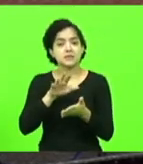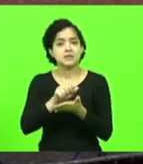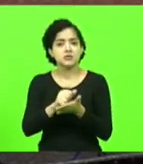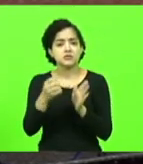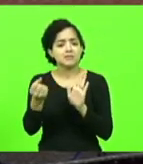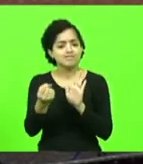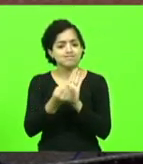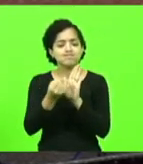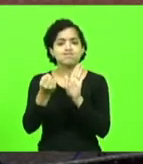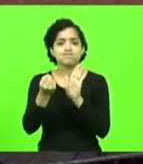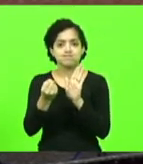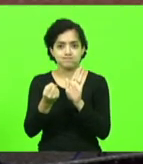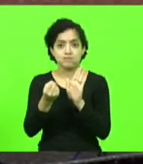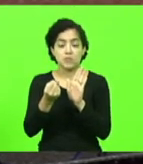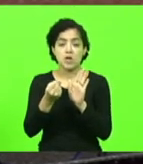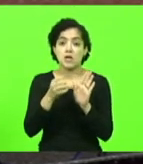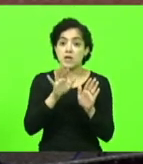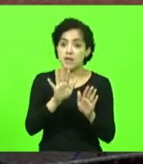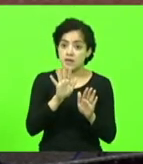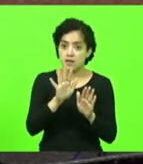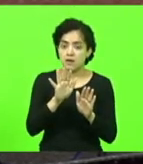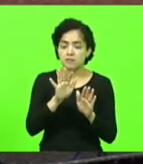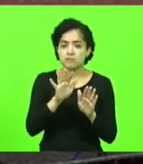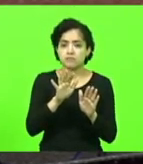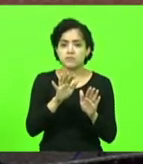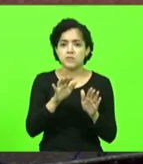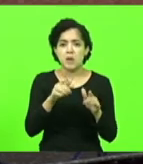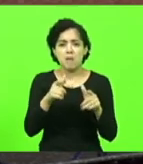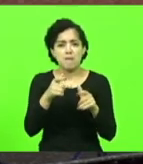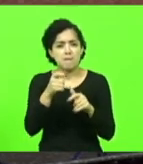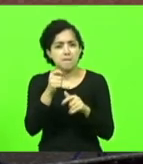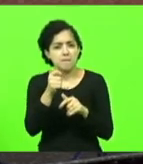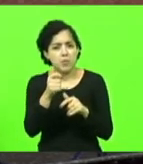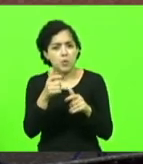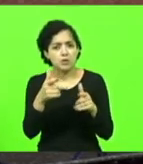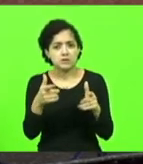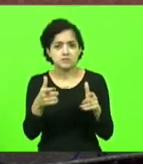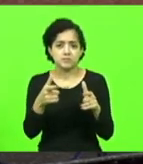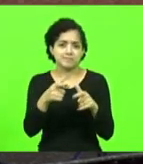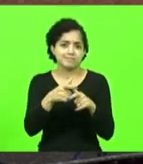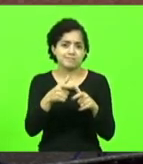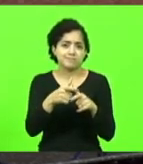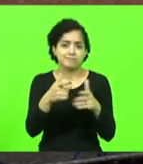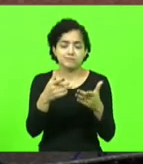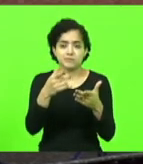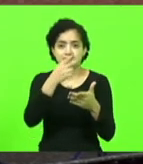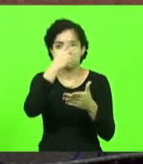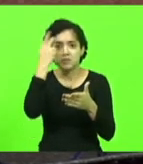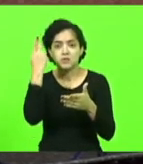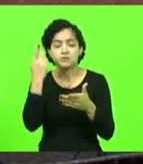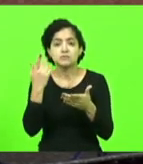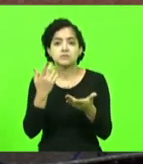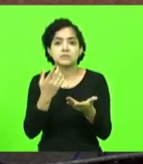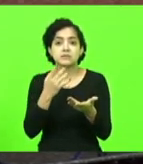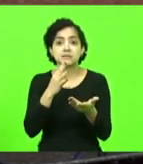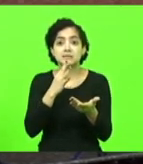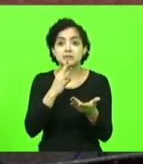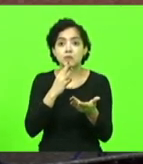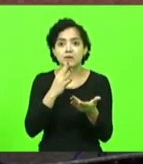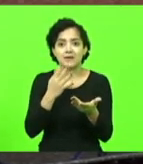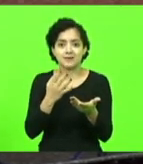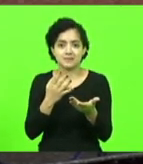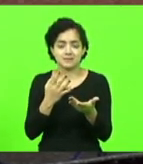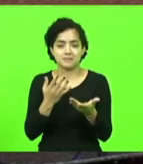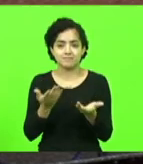e repito, poucas pessoas, poucos catarinenses têm conhecimento desse fato tão relevante